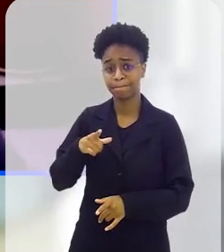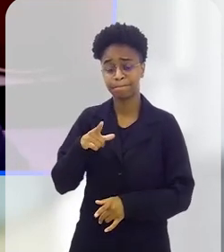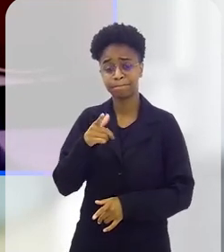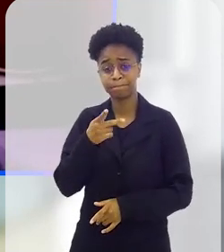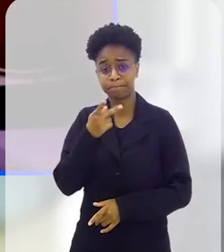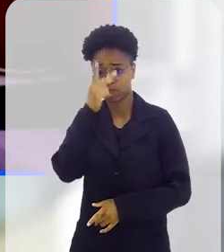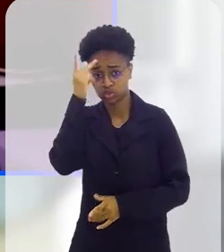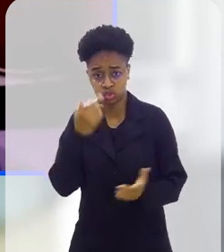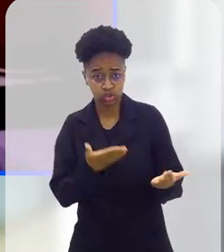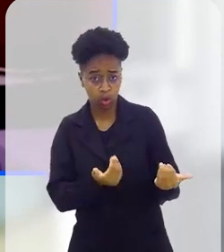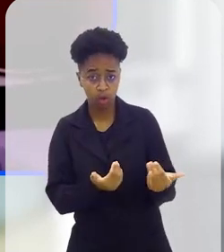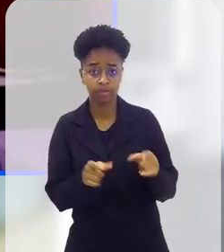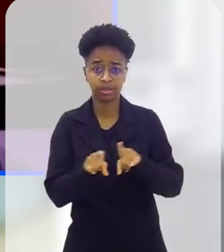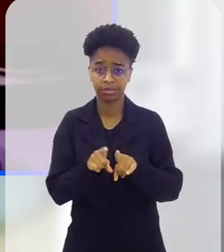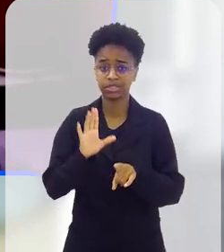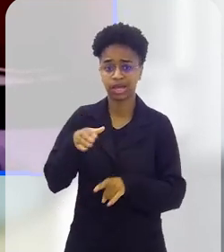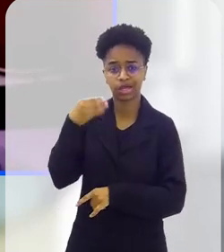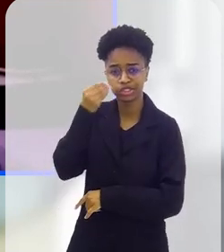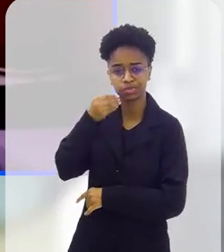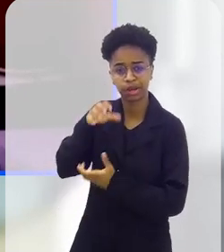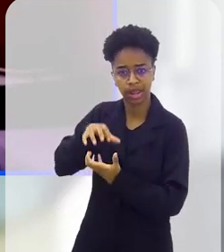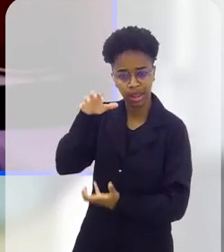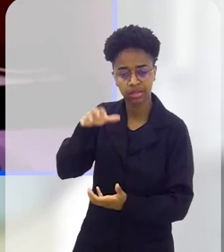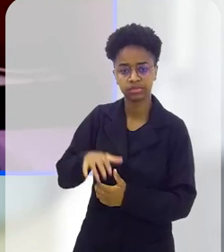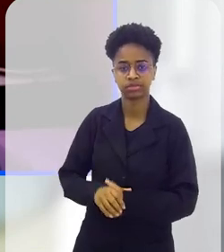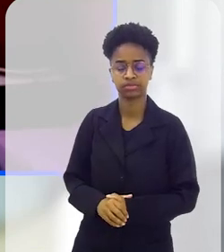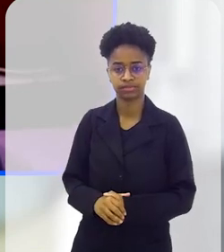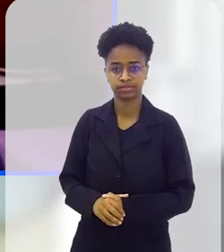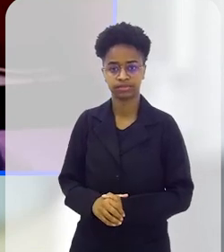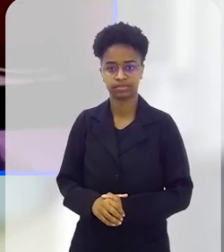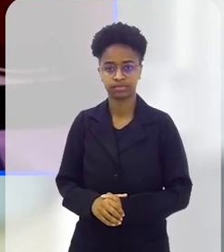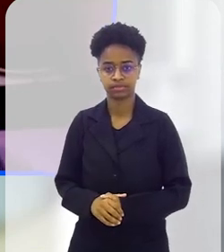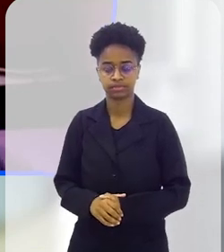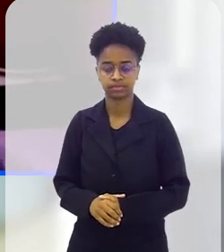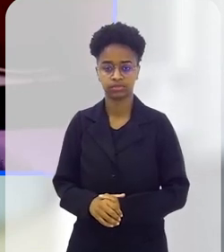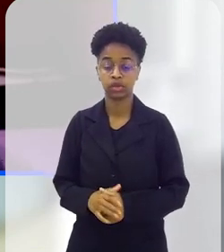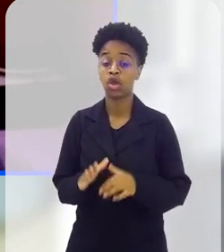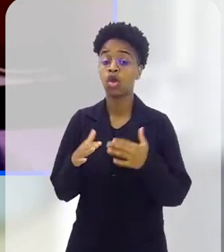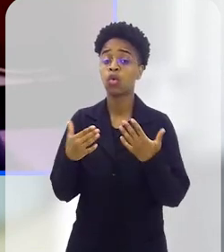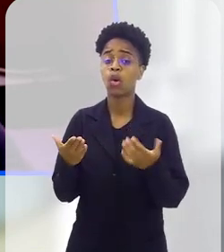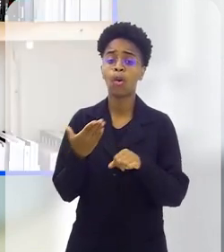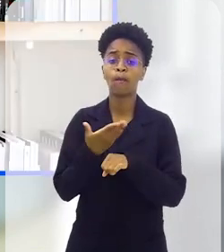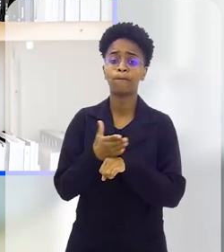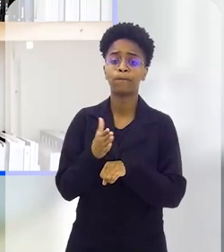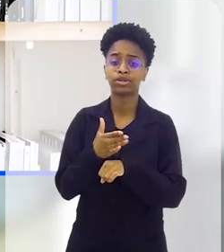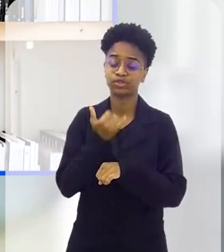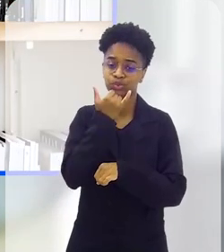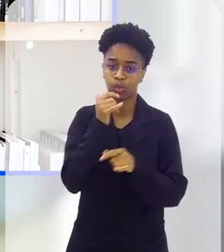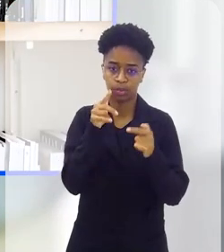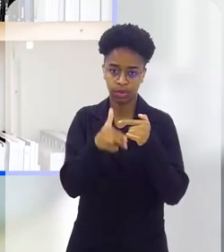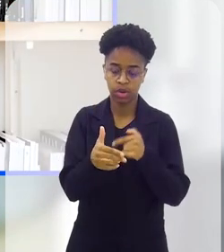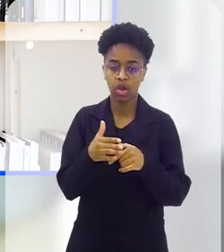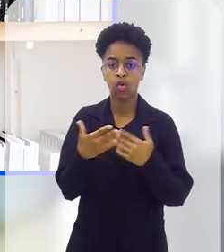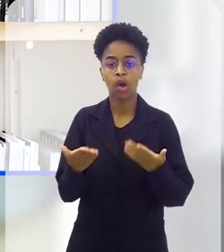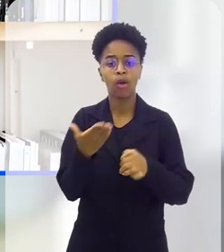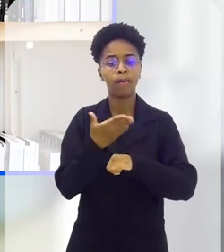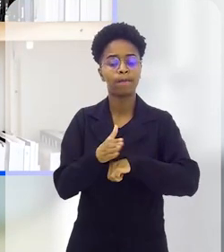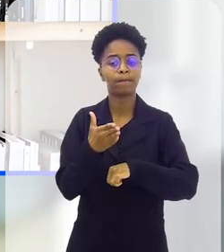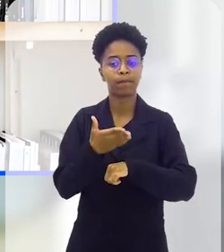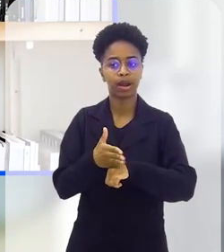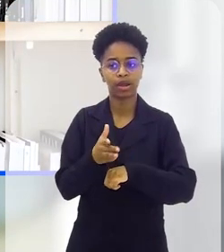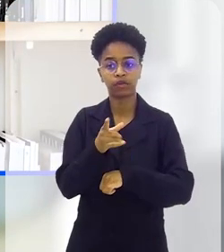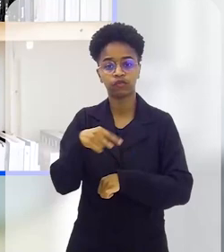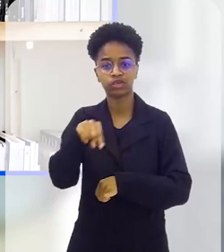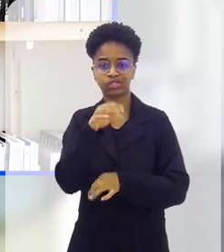pessoas muito novas, pessoas já com uma experiência bem grande. E quais as práticas, desculpa, quais as